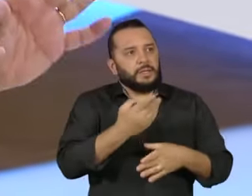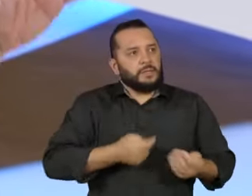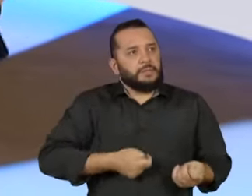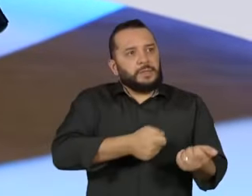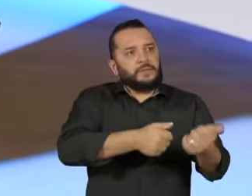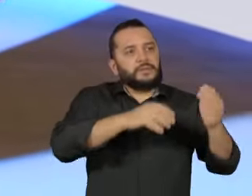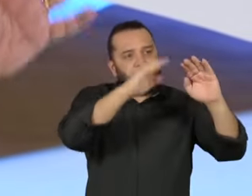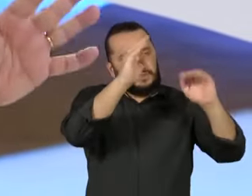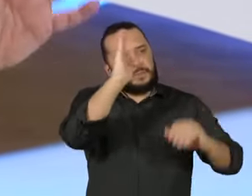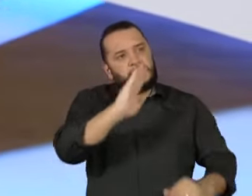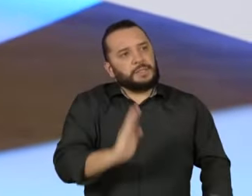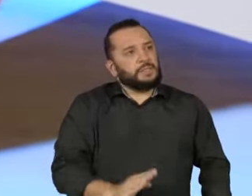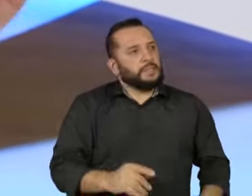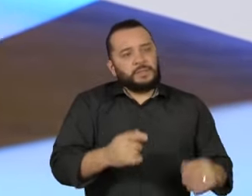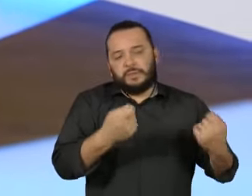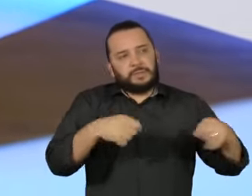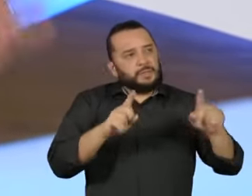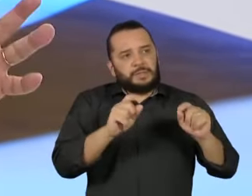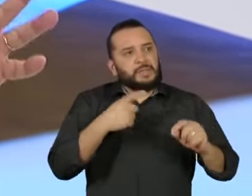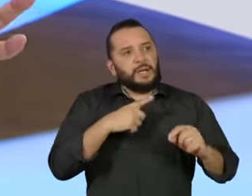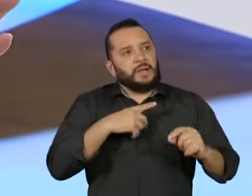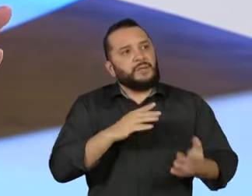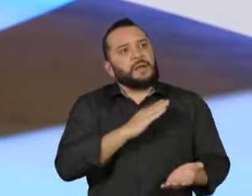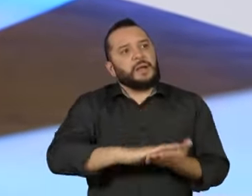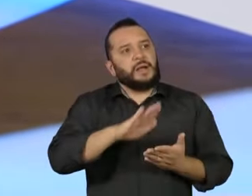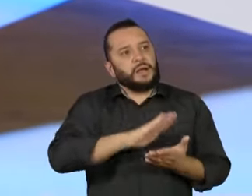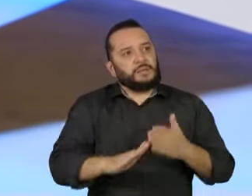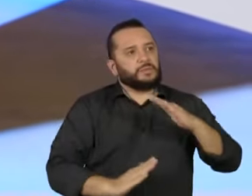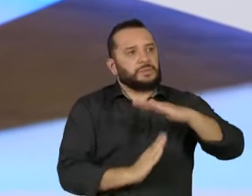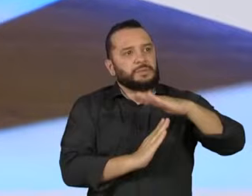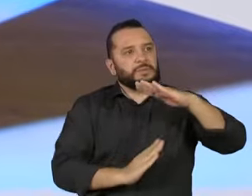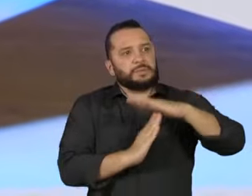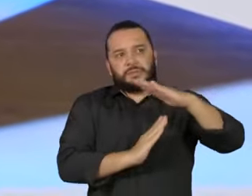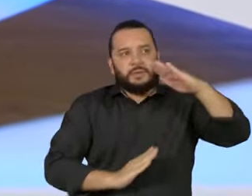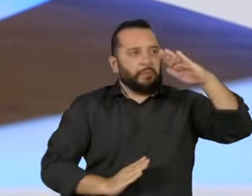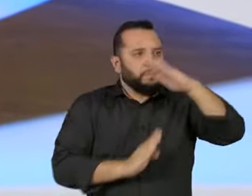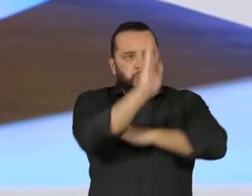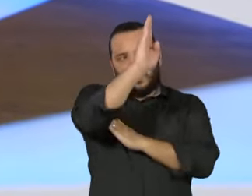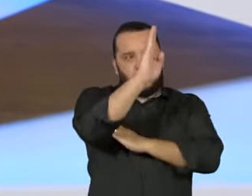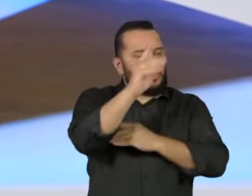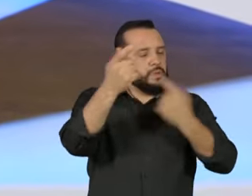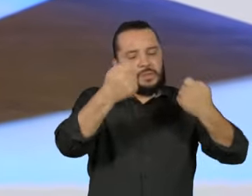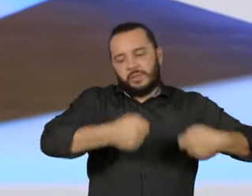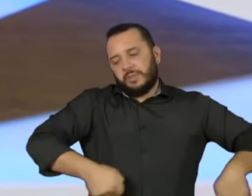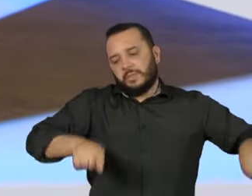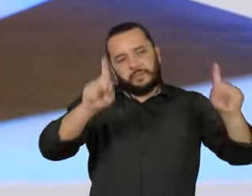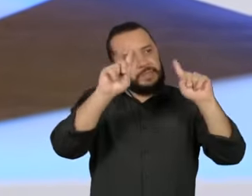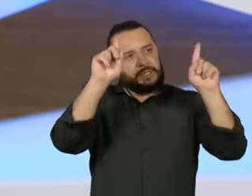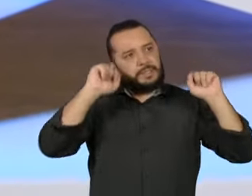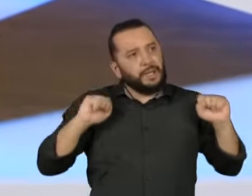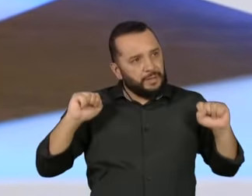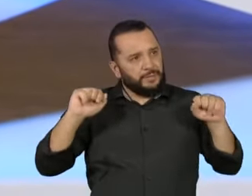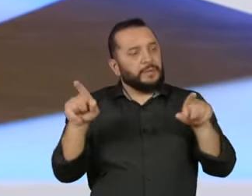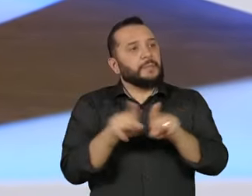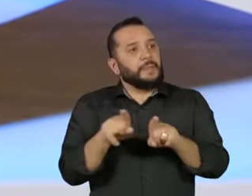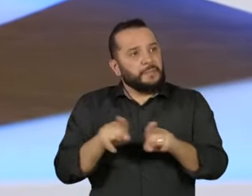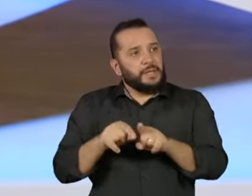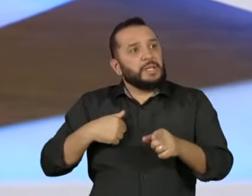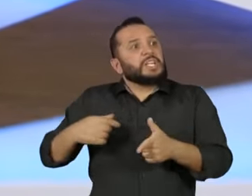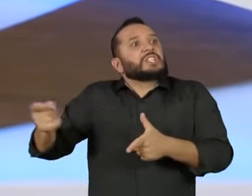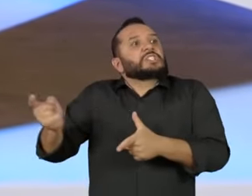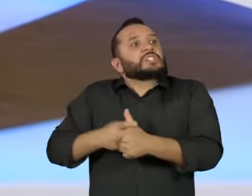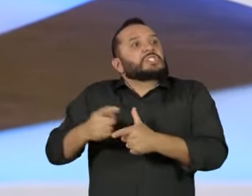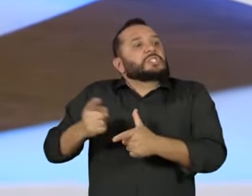não precisava furar o teto, não precisava atrasar pagamentos de precatórios,